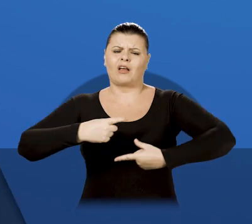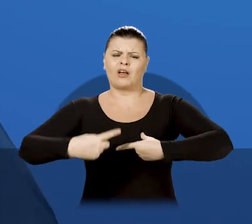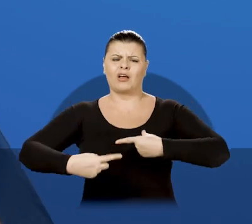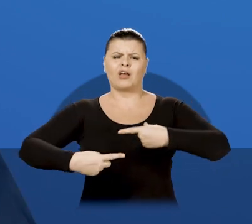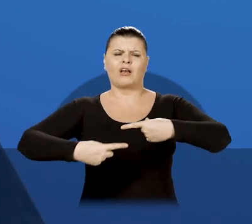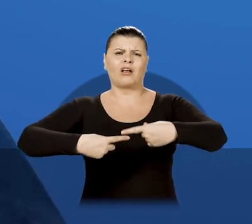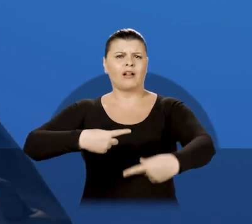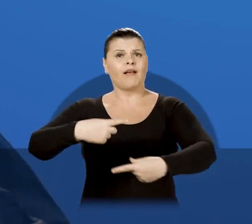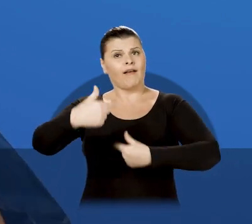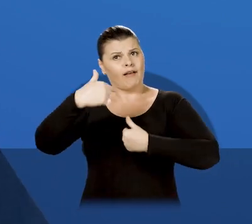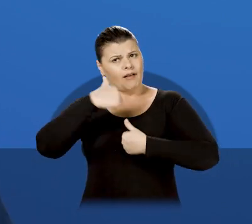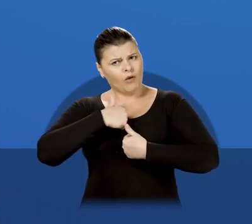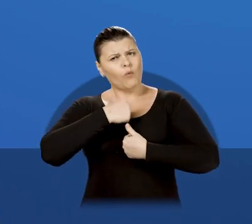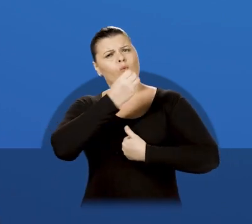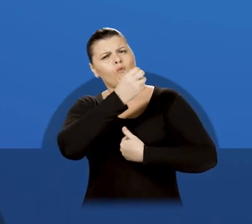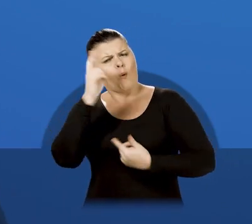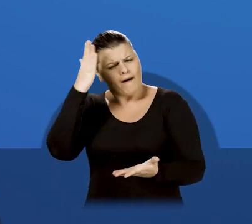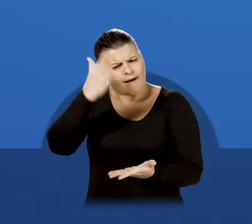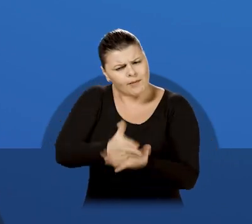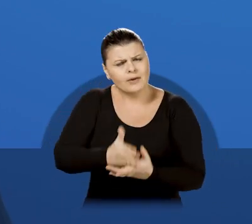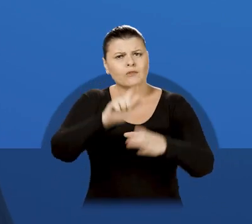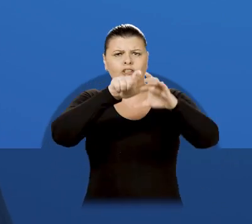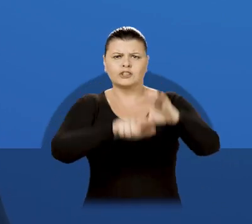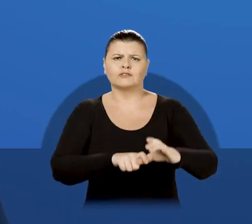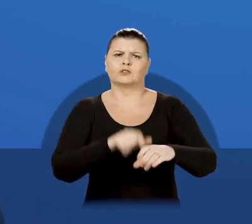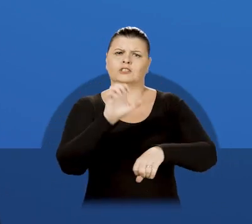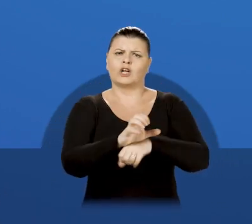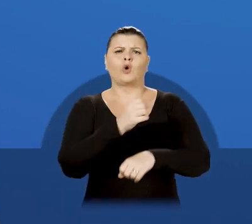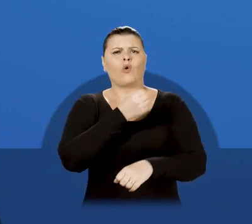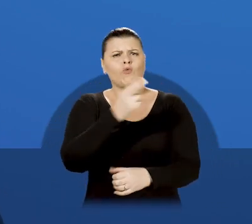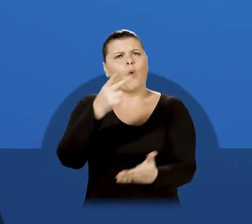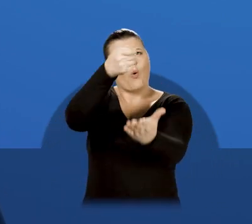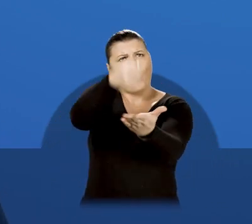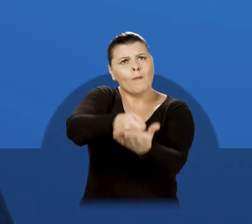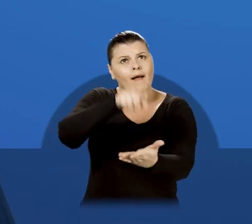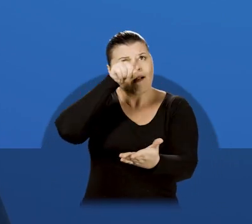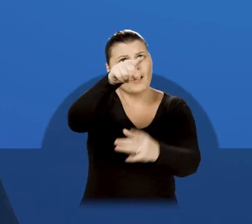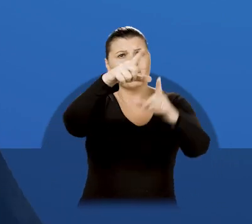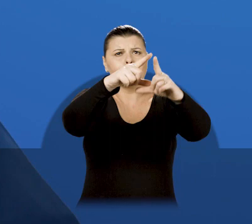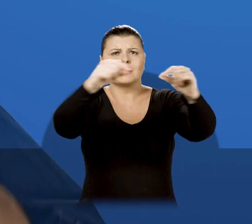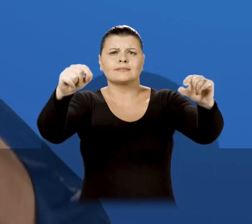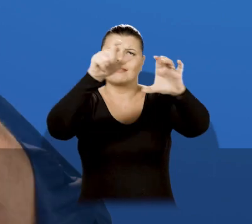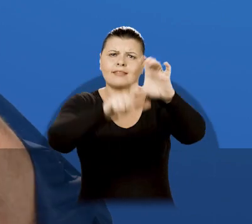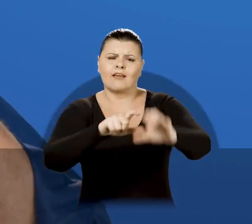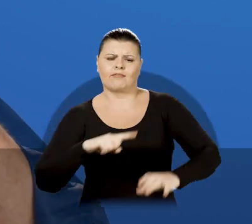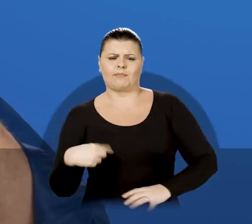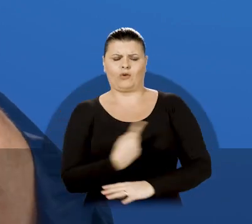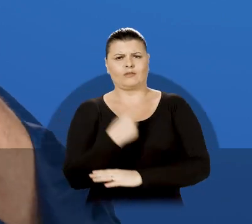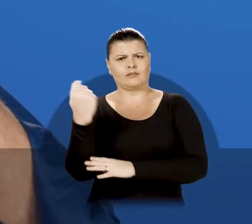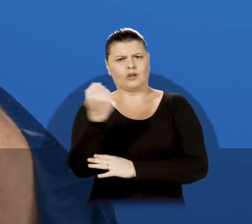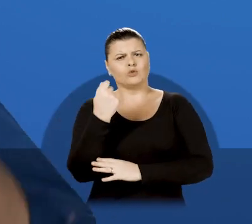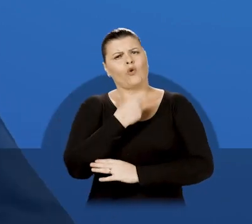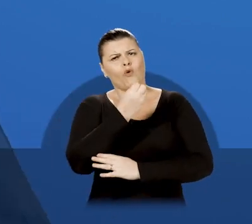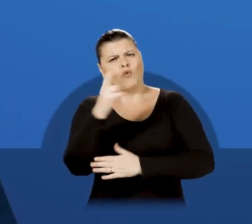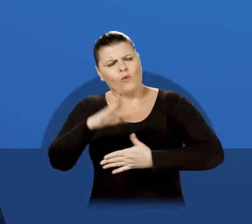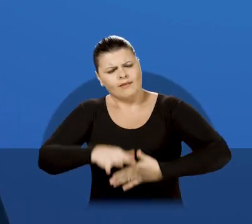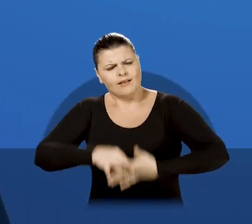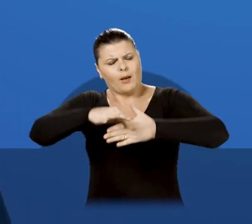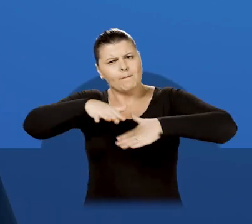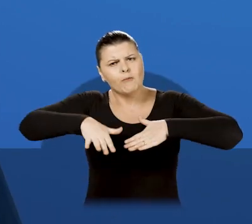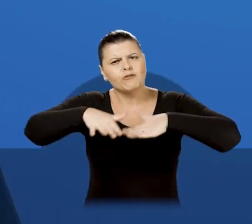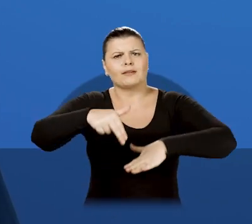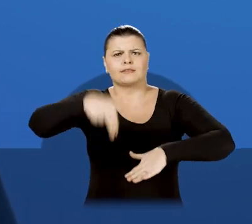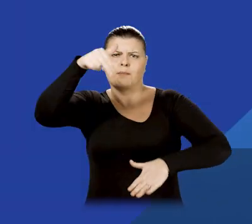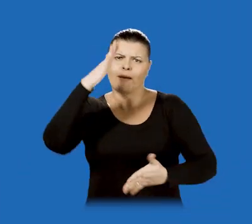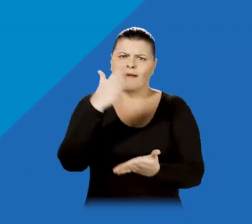com uma barriga. Eu vou acabar com a dívida do Estado, cobrando o que Brasília deve aos gaúchos e liderando um movimento nacional para